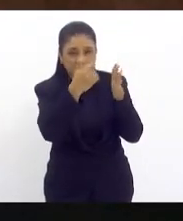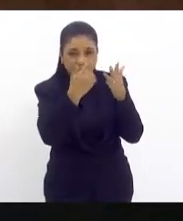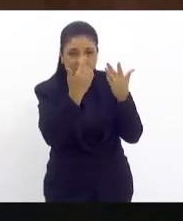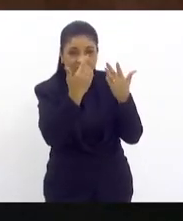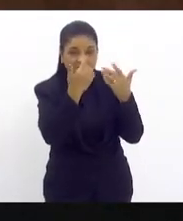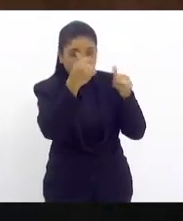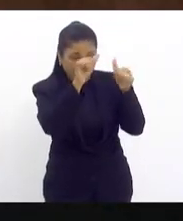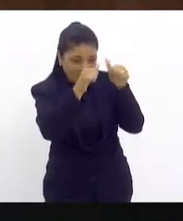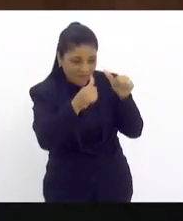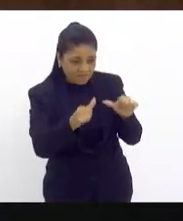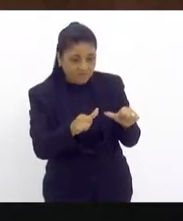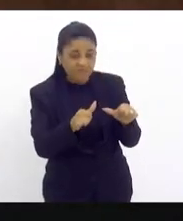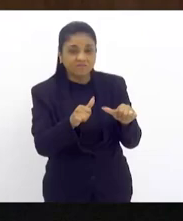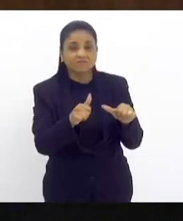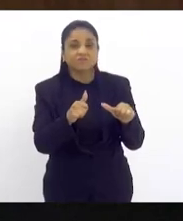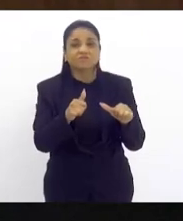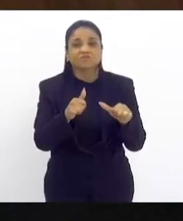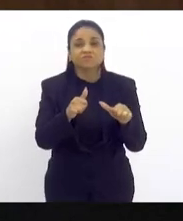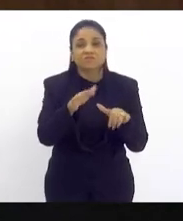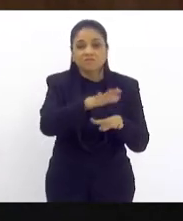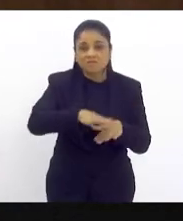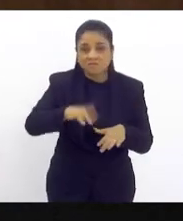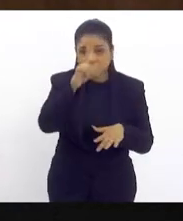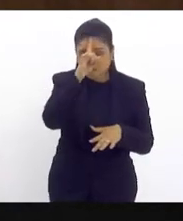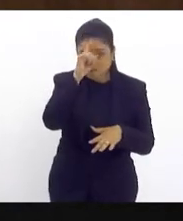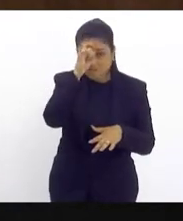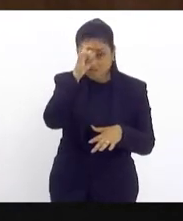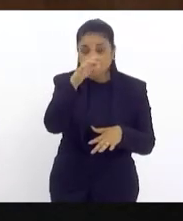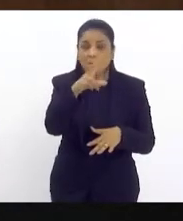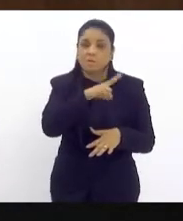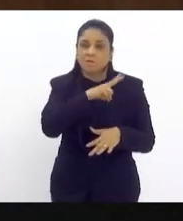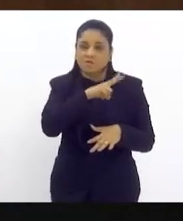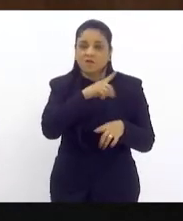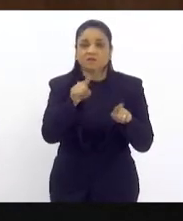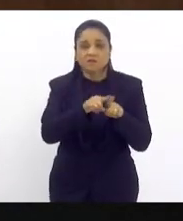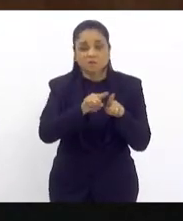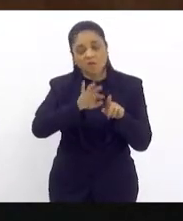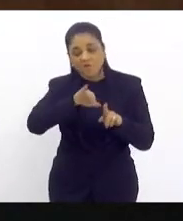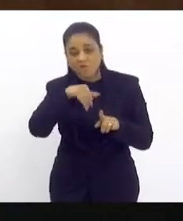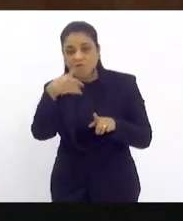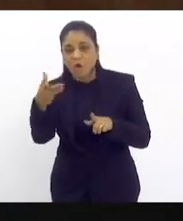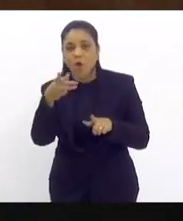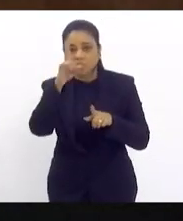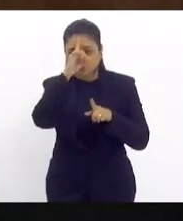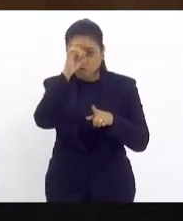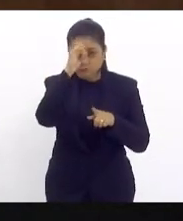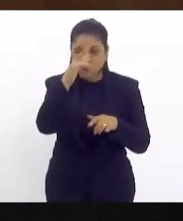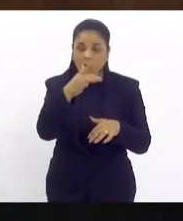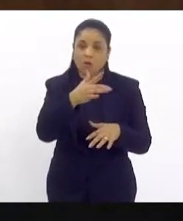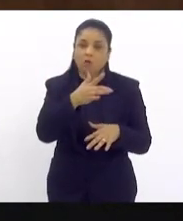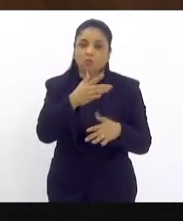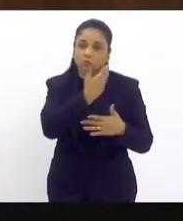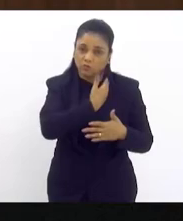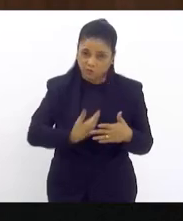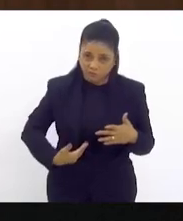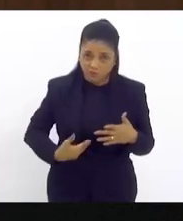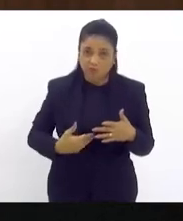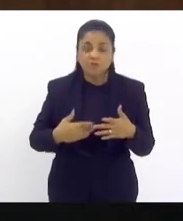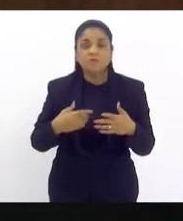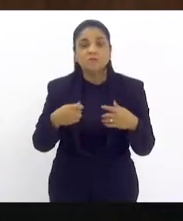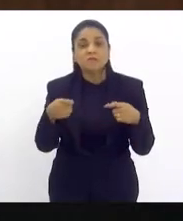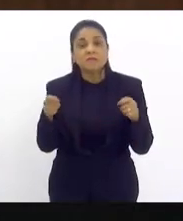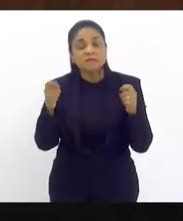privadas, em atendimento fora da rede pública, sem dúvida nenhuma, vai permitir uma